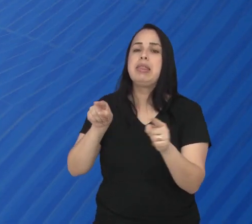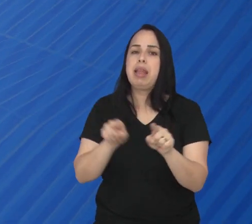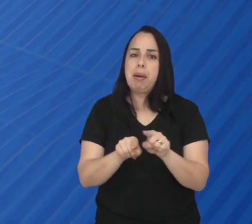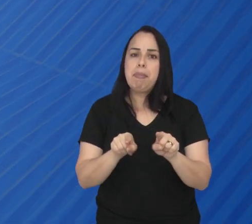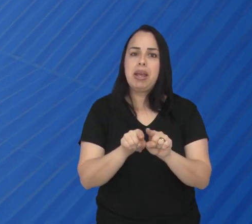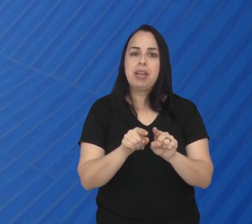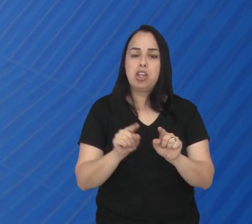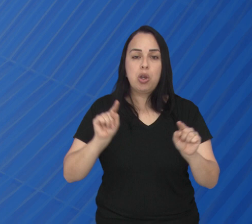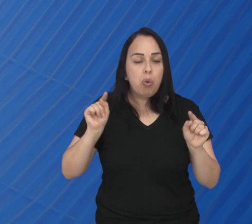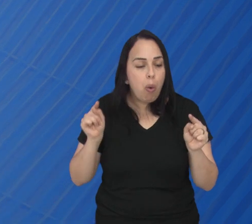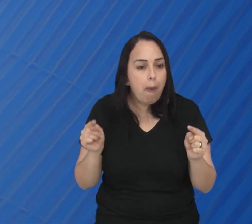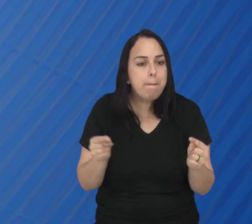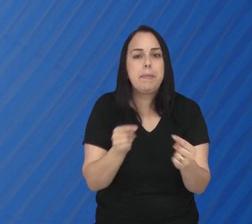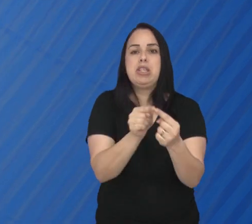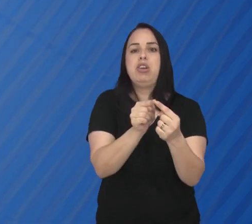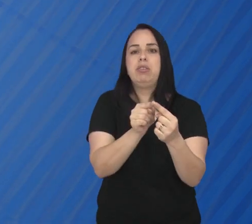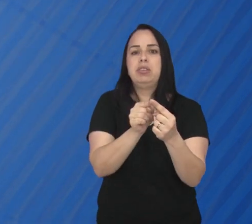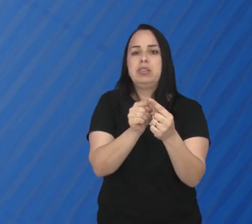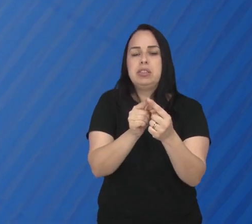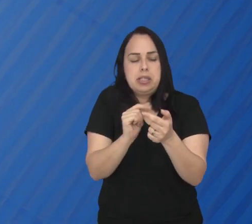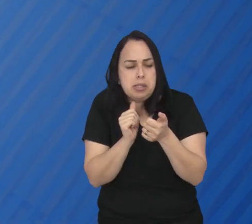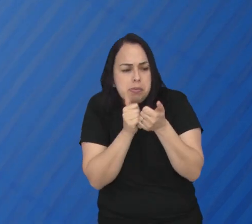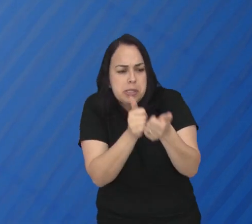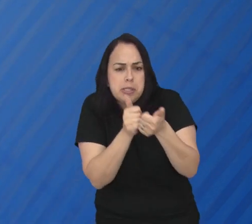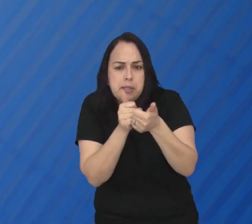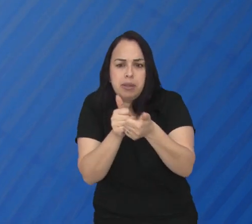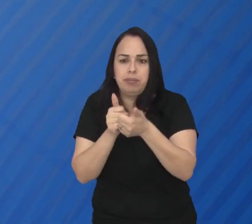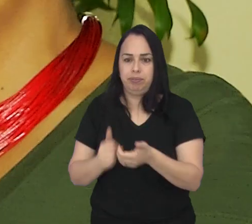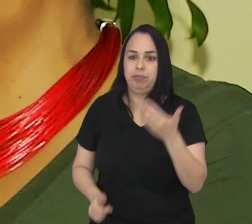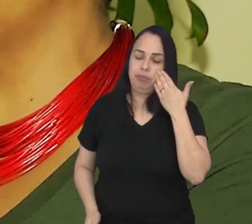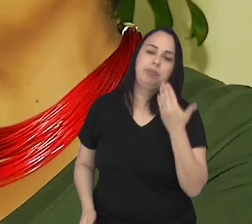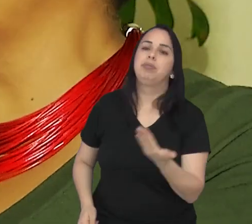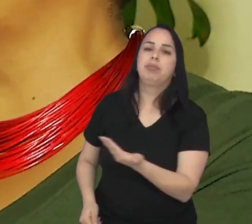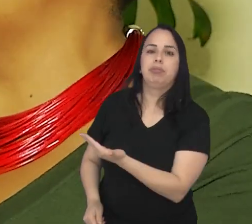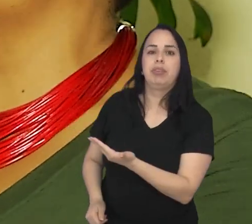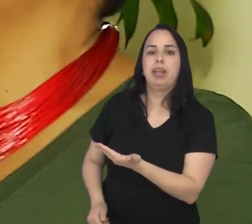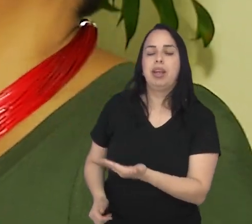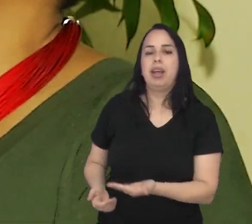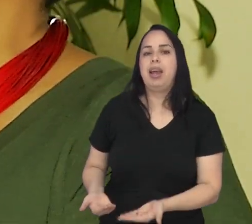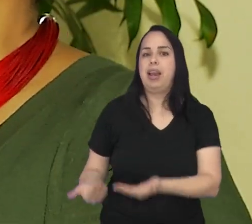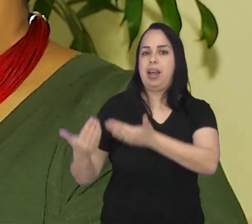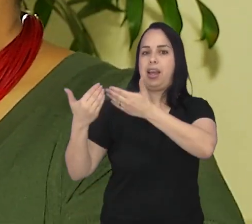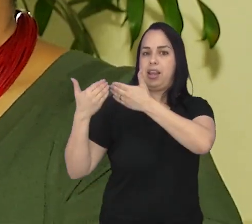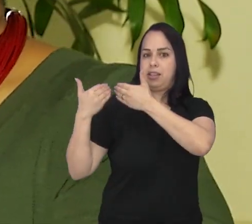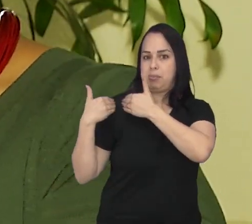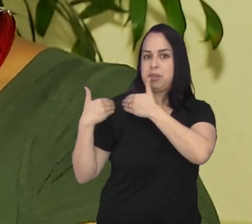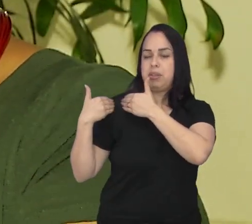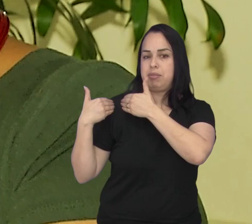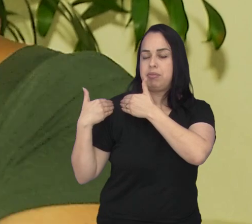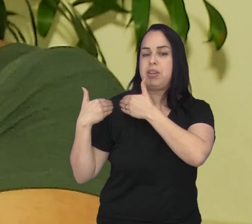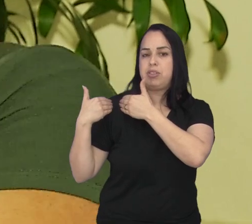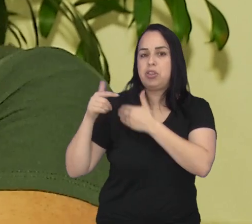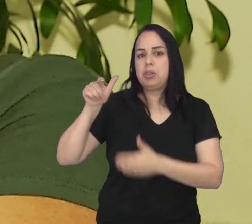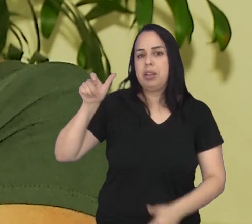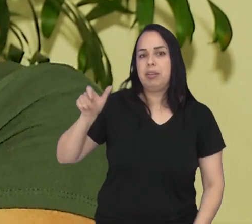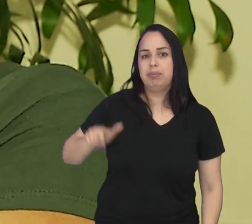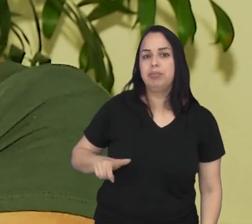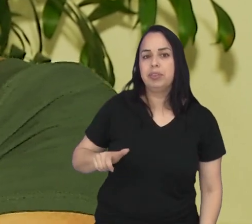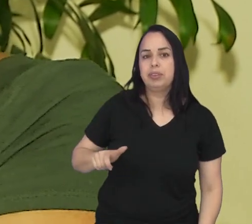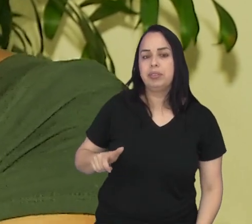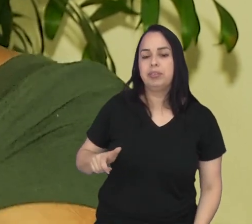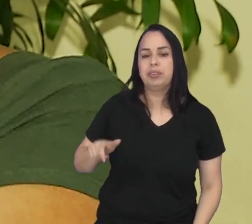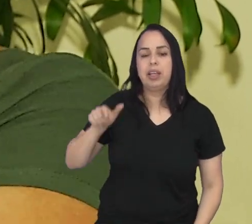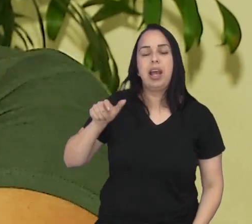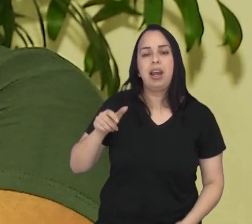também para que o cumprimento dos objetivos sejam acompanhados de perto. Edna Gomes, assistente de integração racial da Prefeitura,